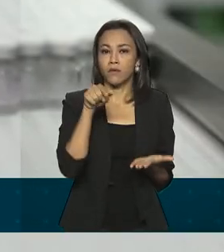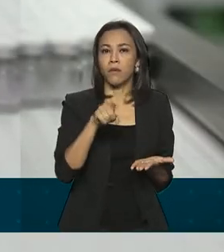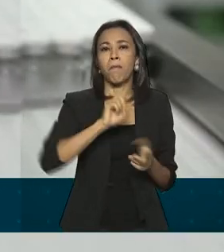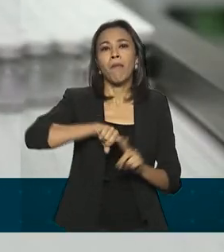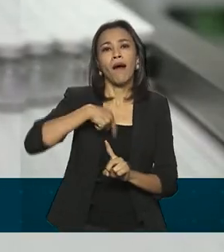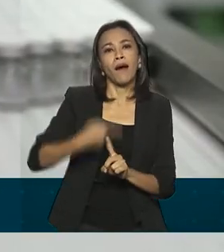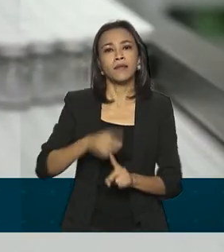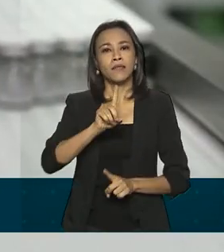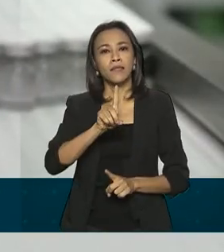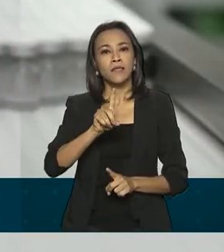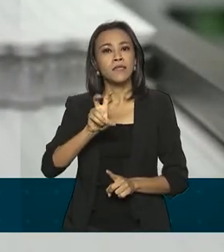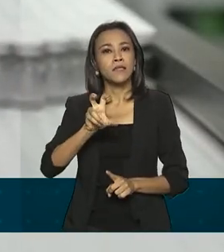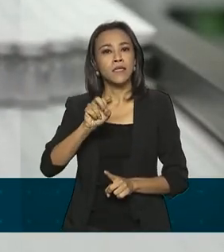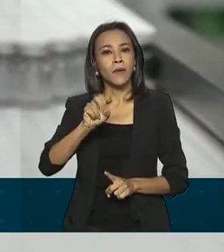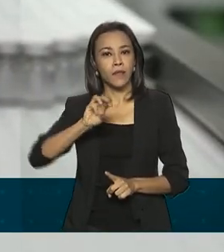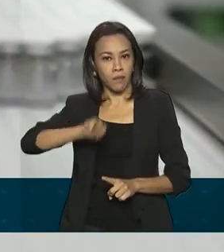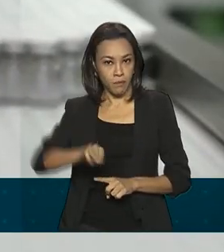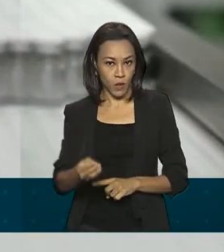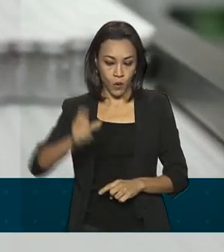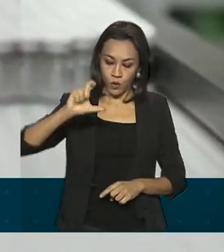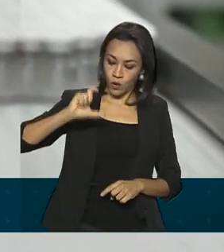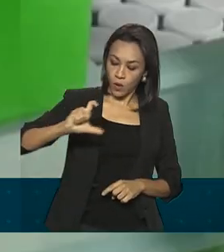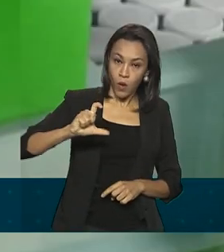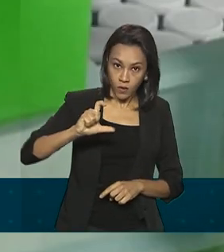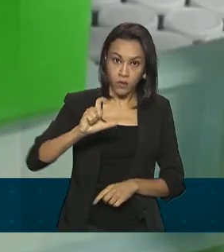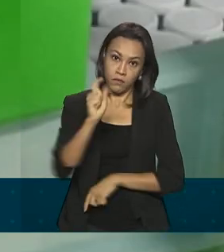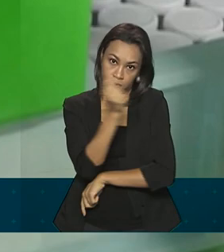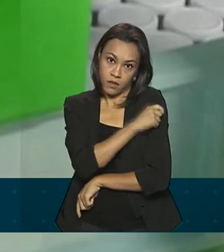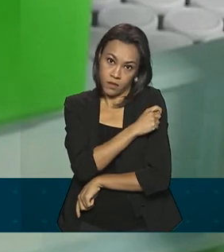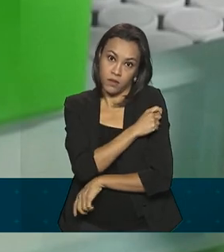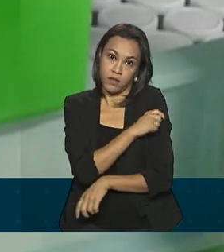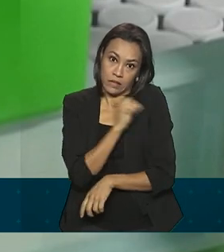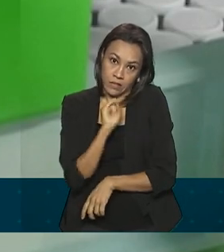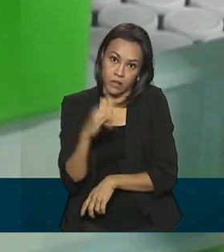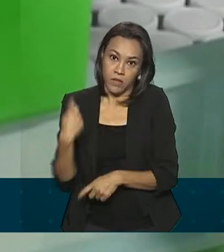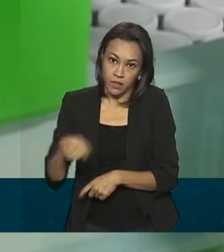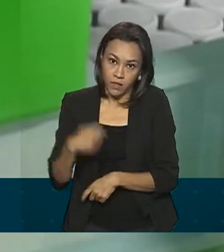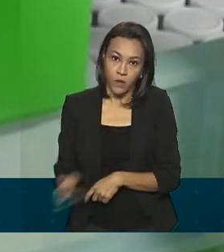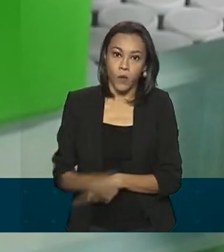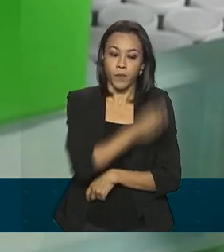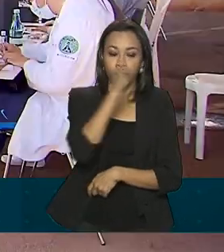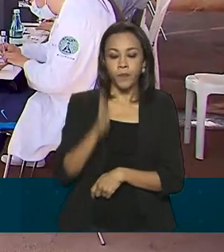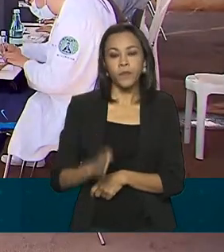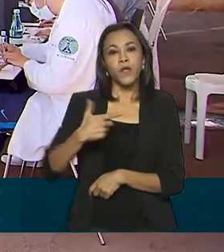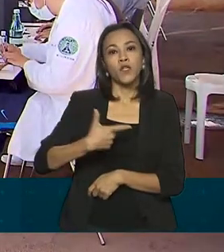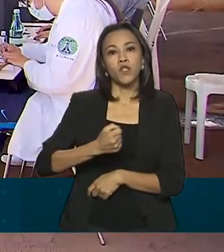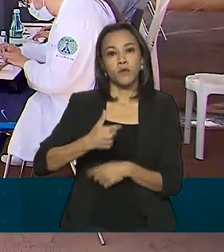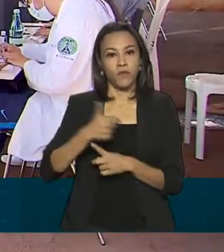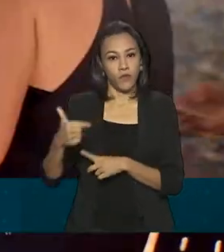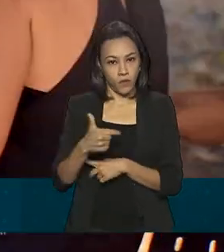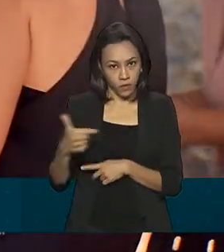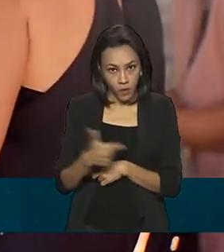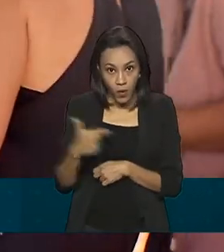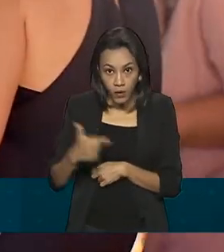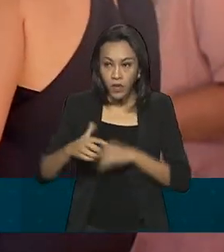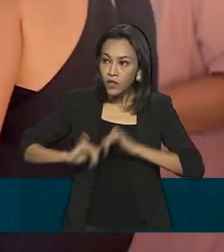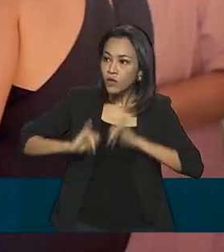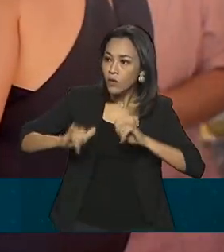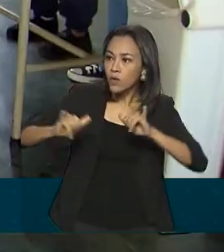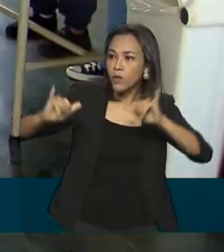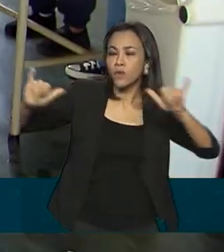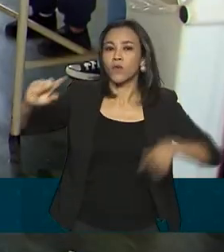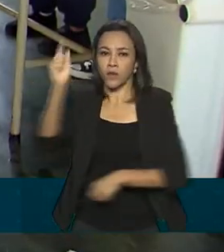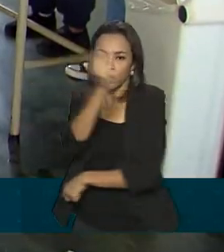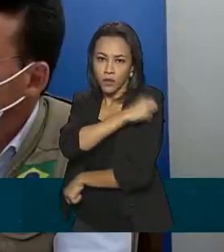50 milhões de doses, caso seja necessário. Em 2022, a campanha de imunização